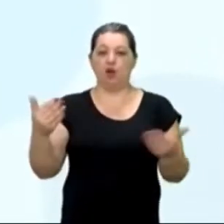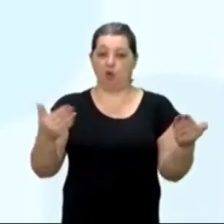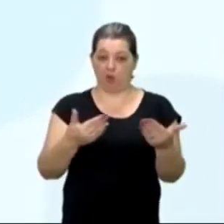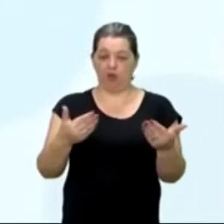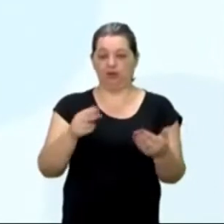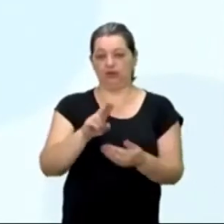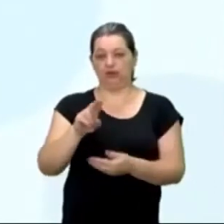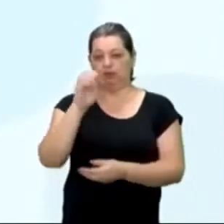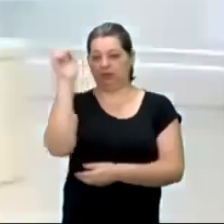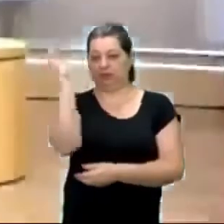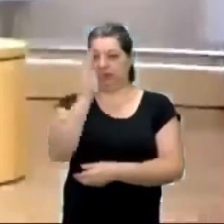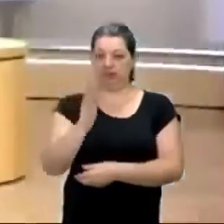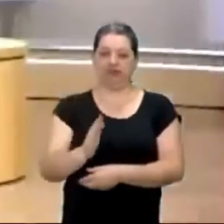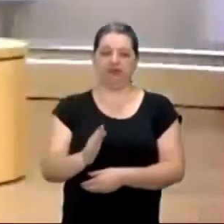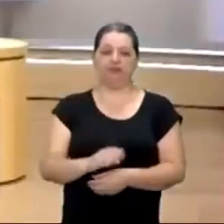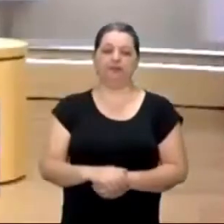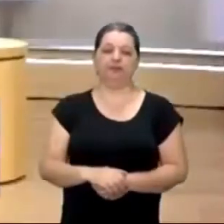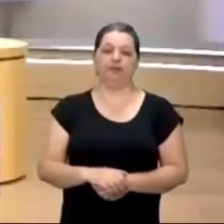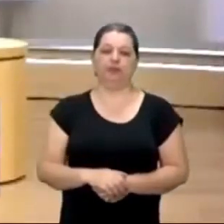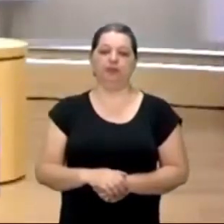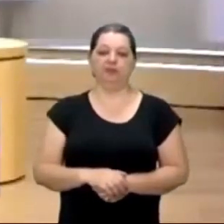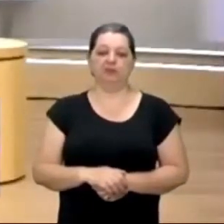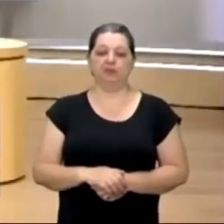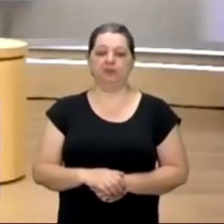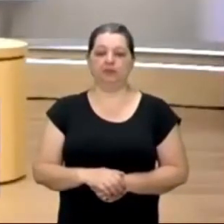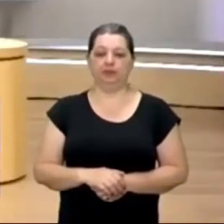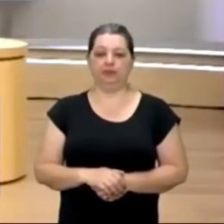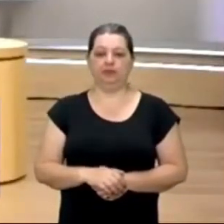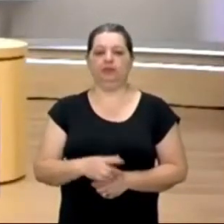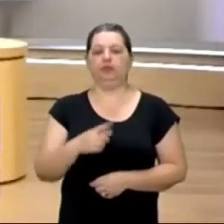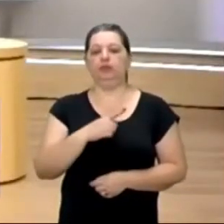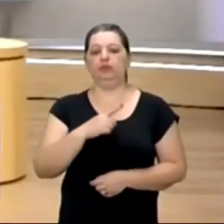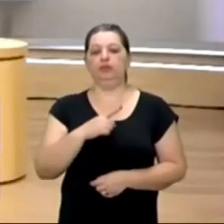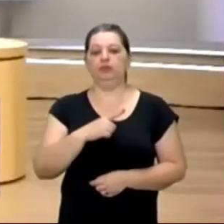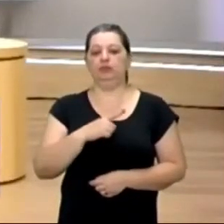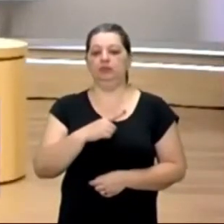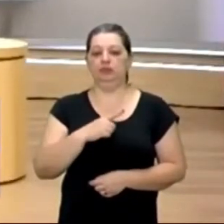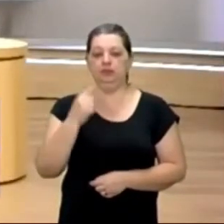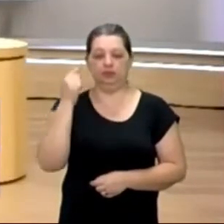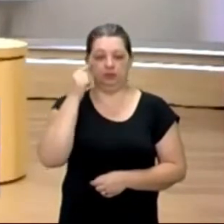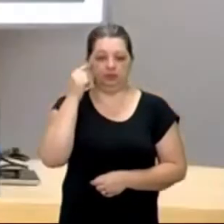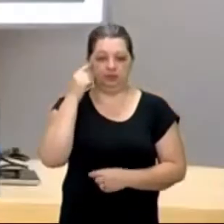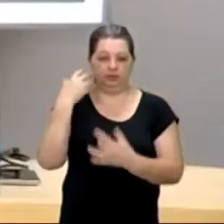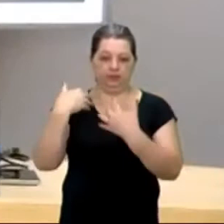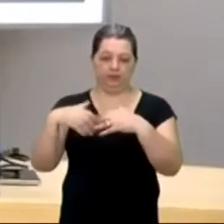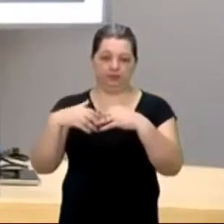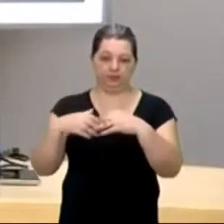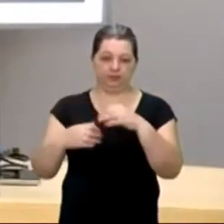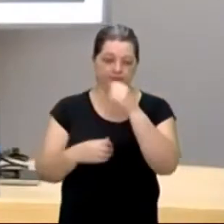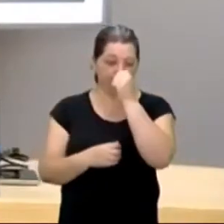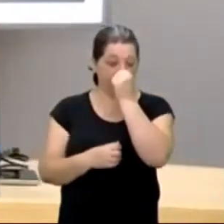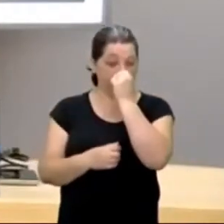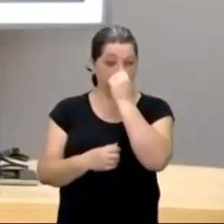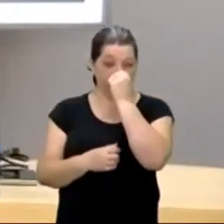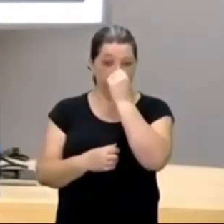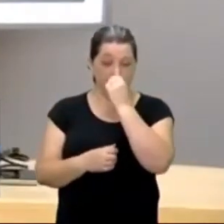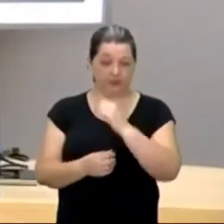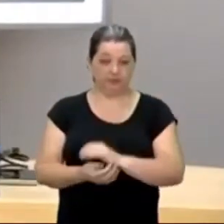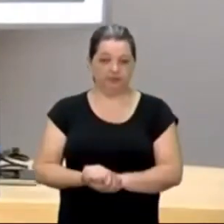gente, para mim, por favor, olha só, o que temos que, pensar, temos que pensar, que,